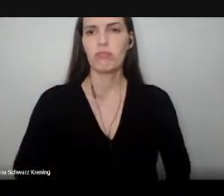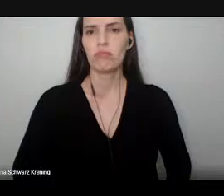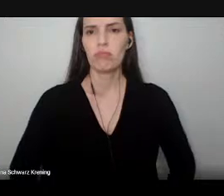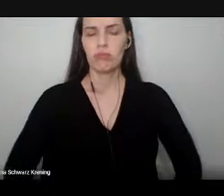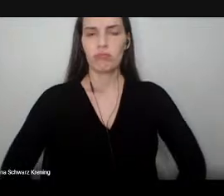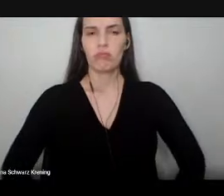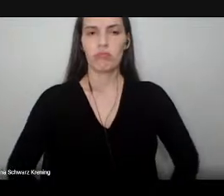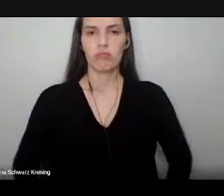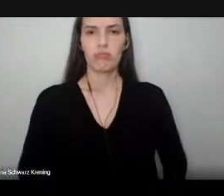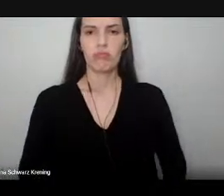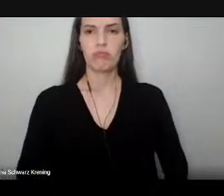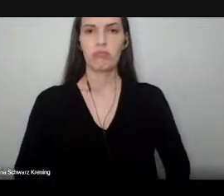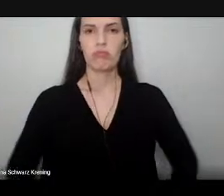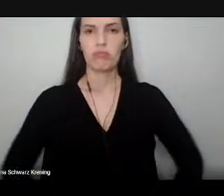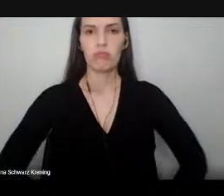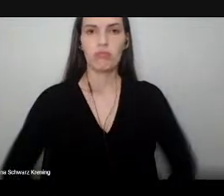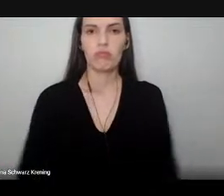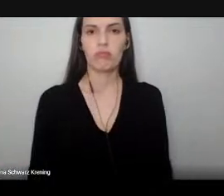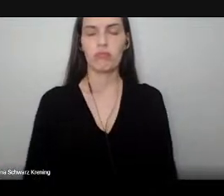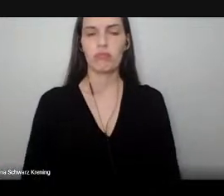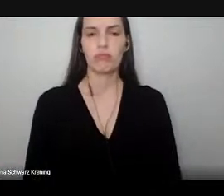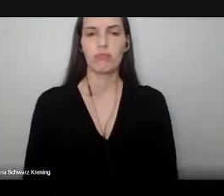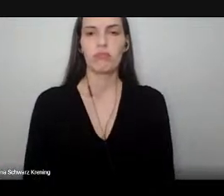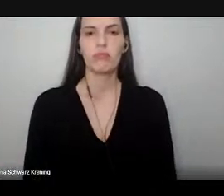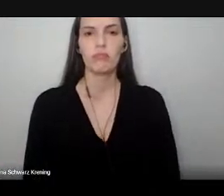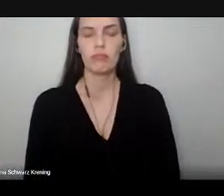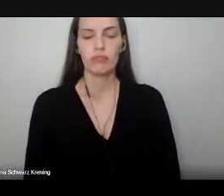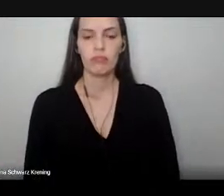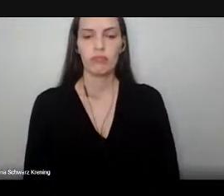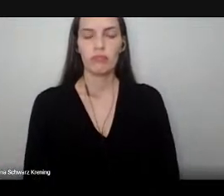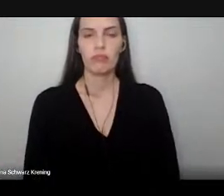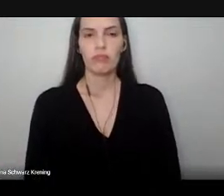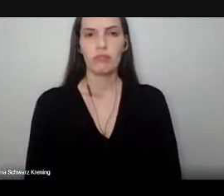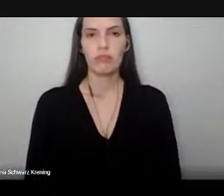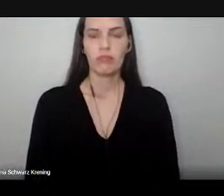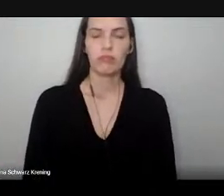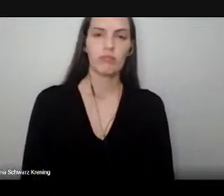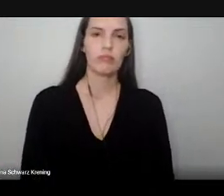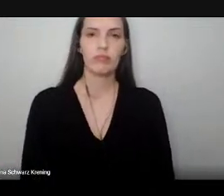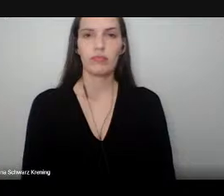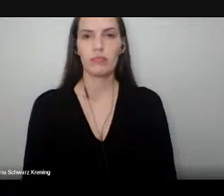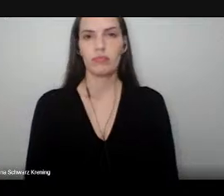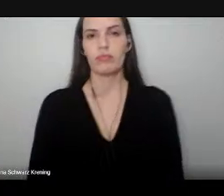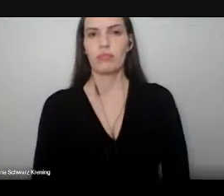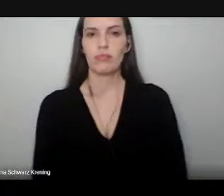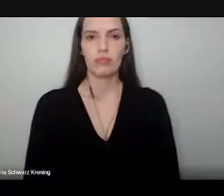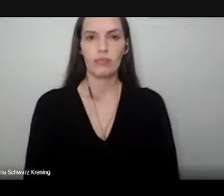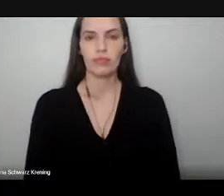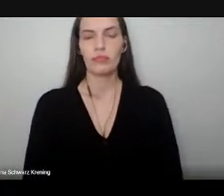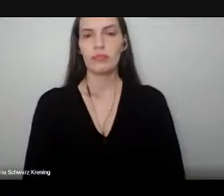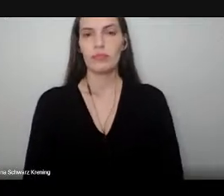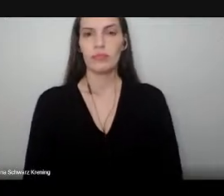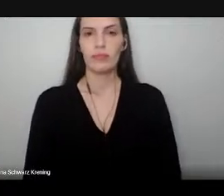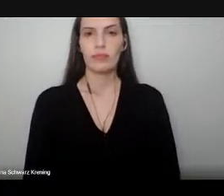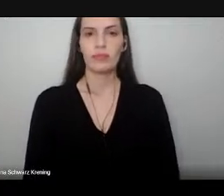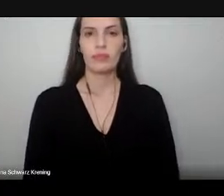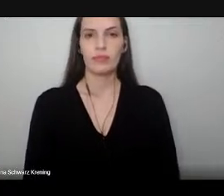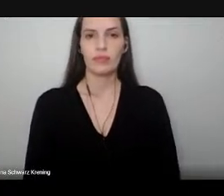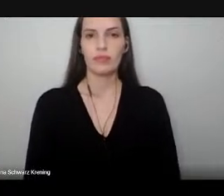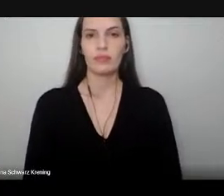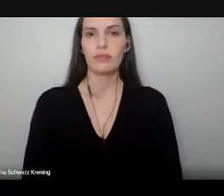A Maiandri e a Letícia não assinaram a ata no SEI. Vocês precisam assinar isso imediatamente.